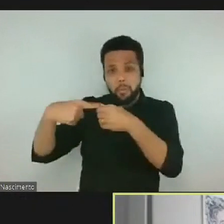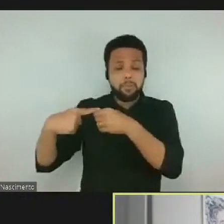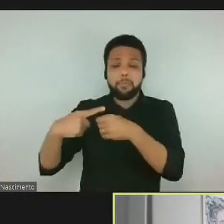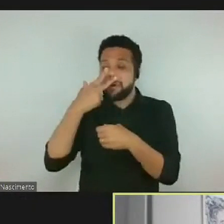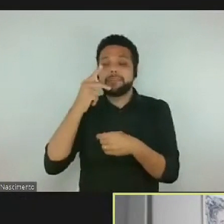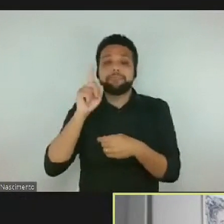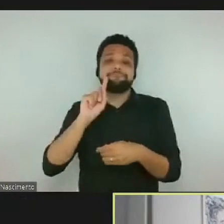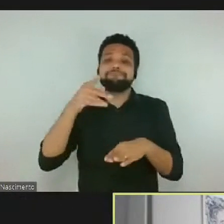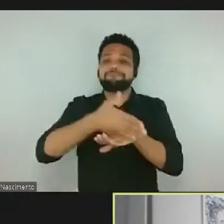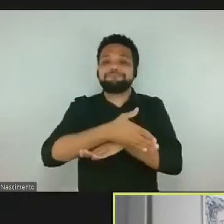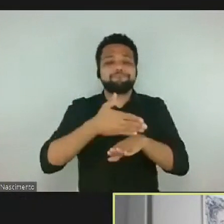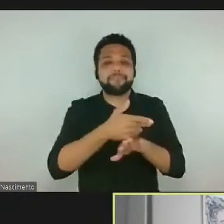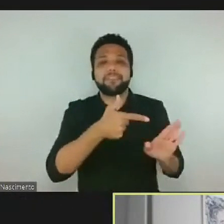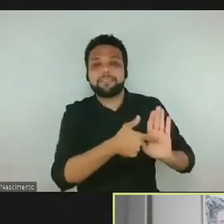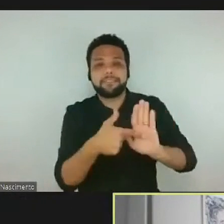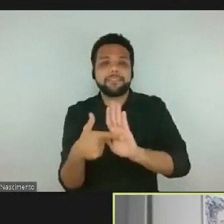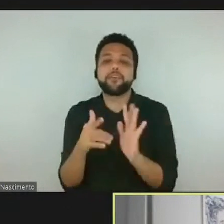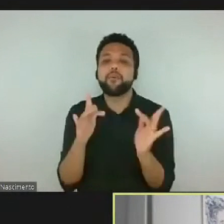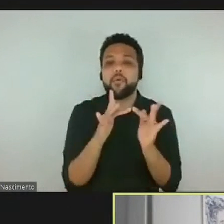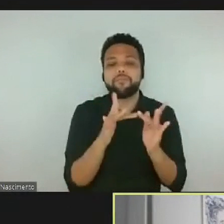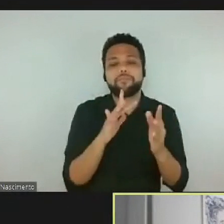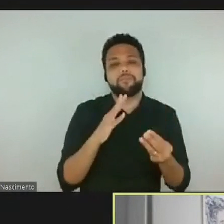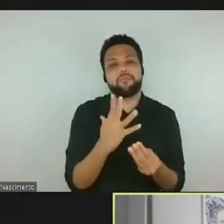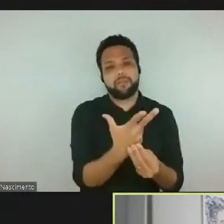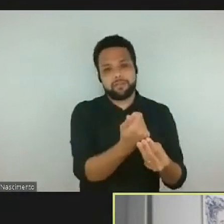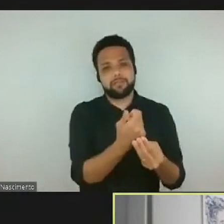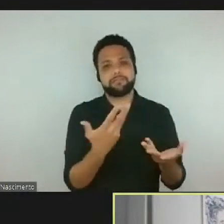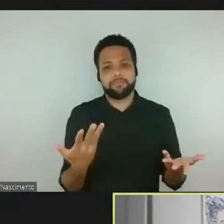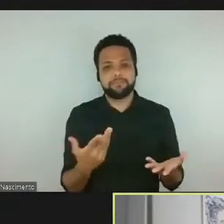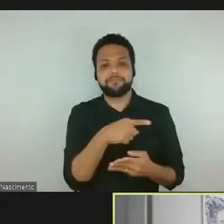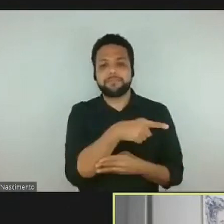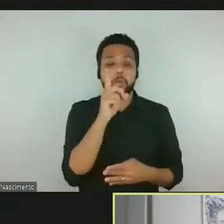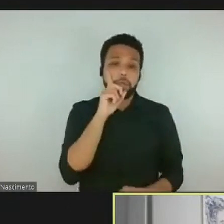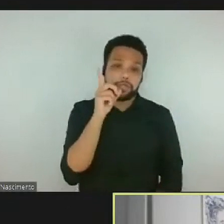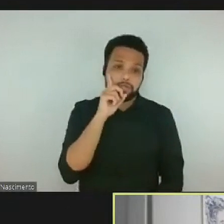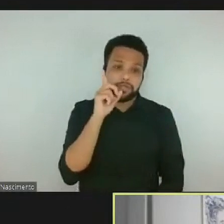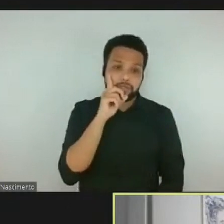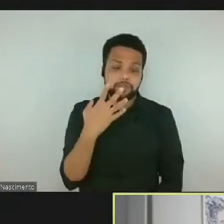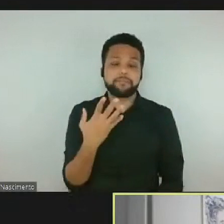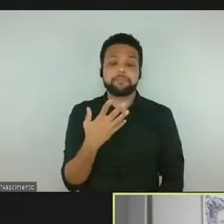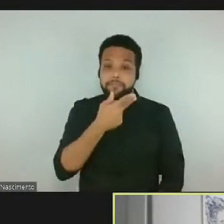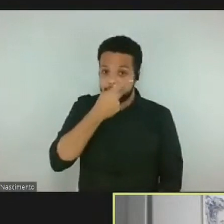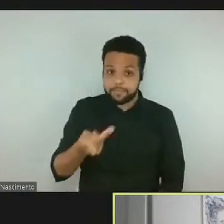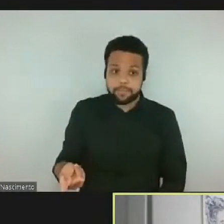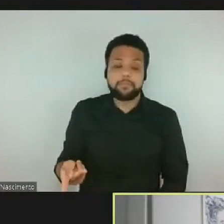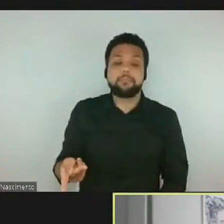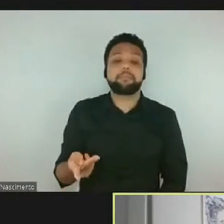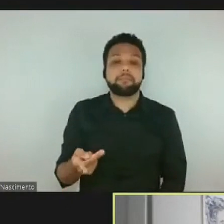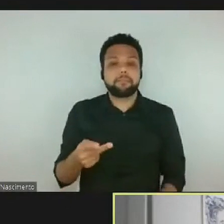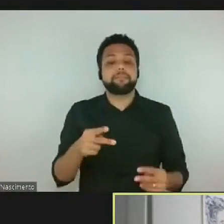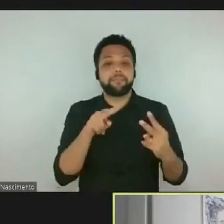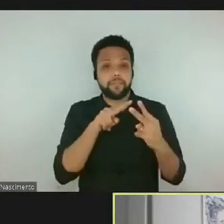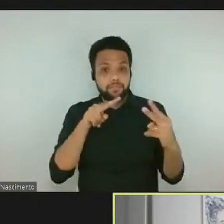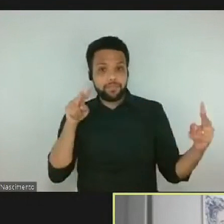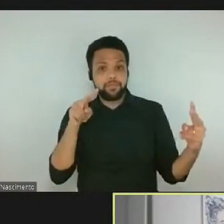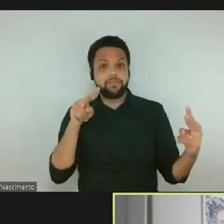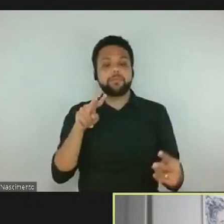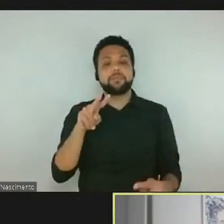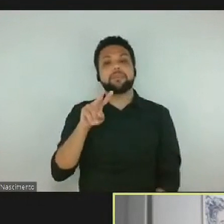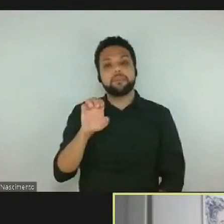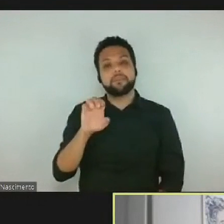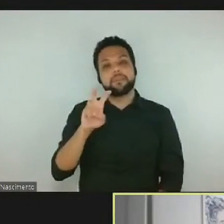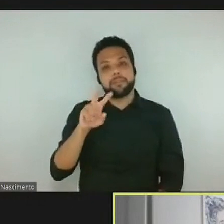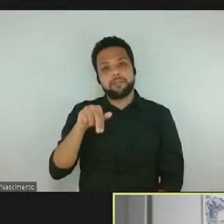ao convívio com a arte, né? Ali no cotidiano. E as visitas virtuais que o Evandro faz,